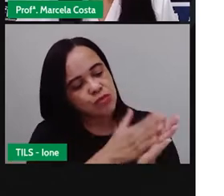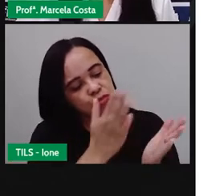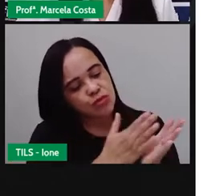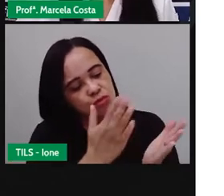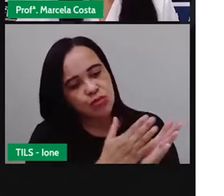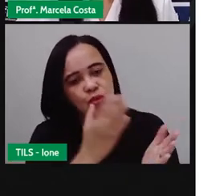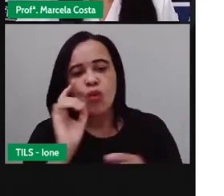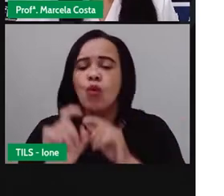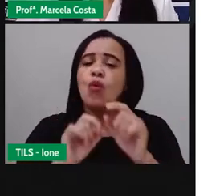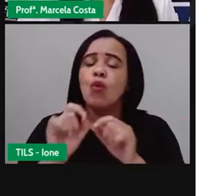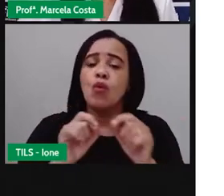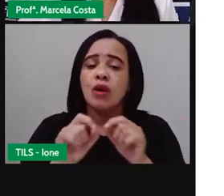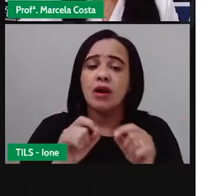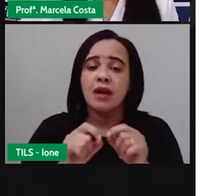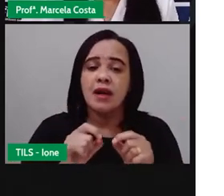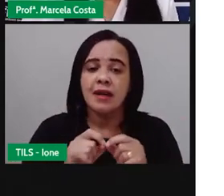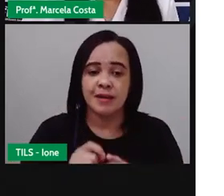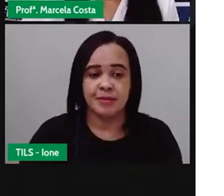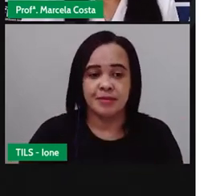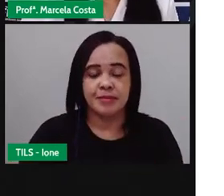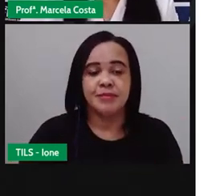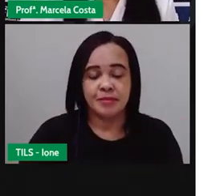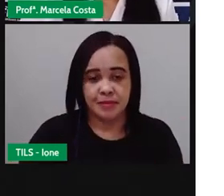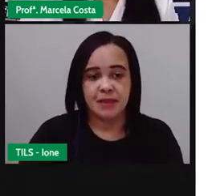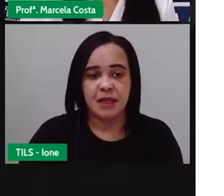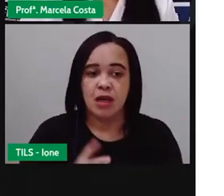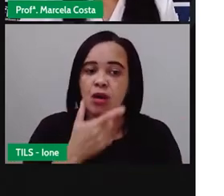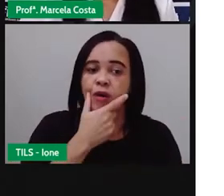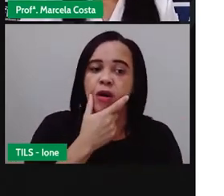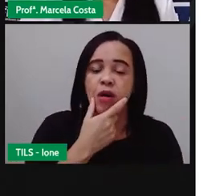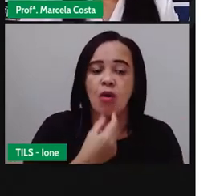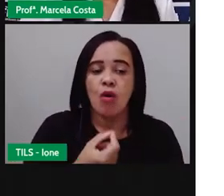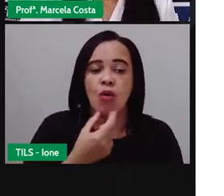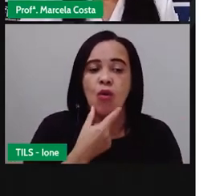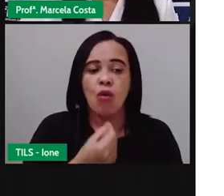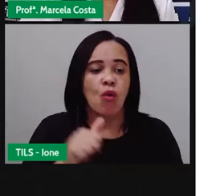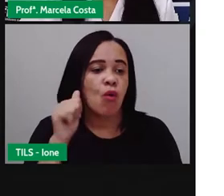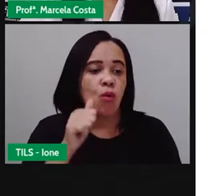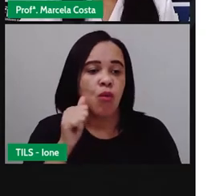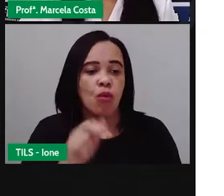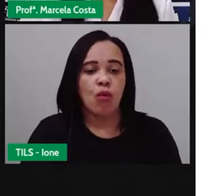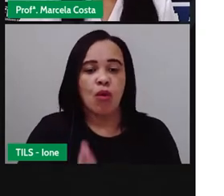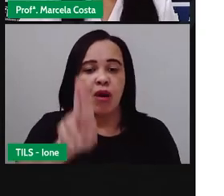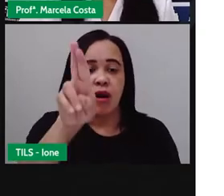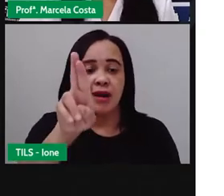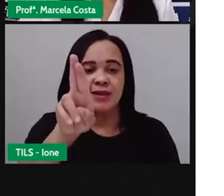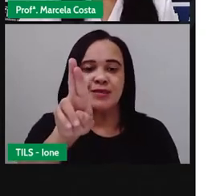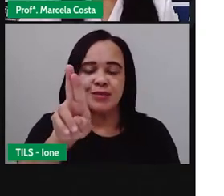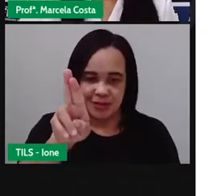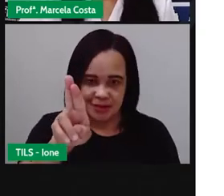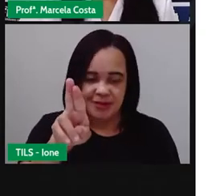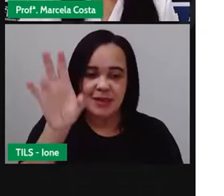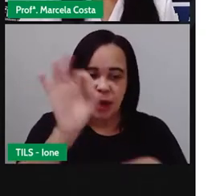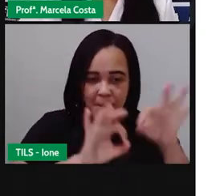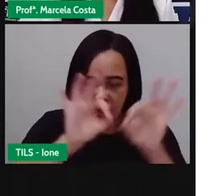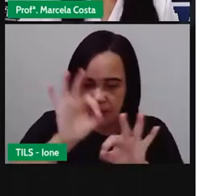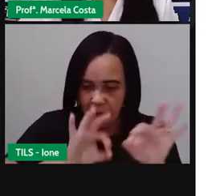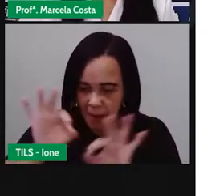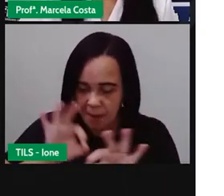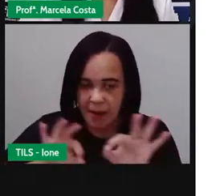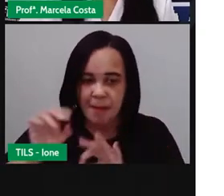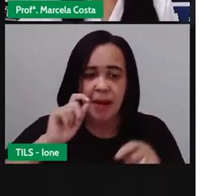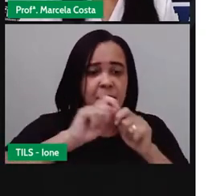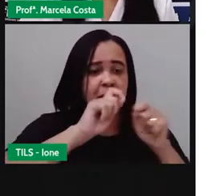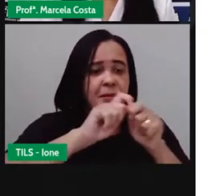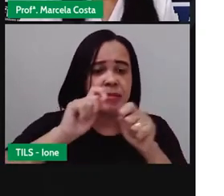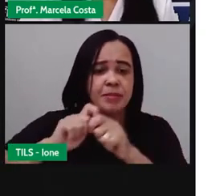Tá? Geralmente vem o nome ou a logomarca, o símbolo daquela editora. Aqui